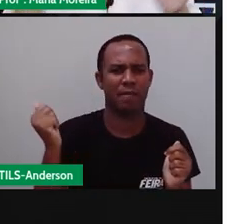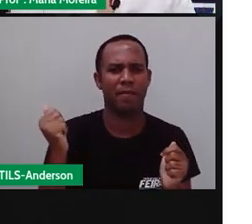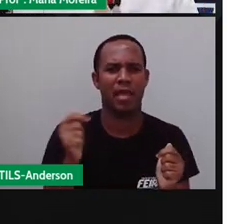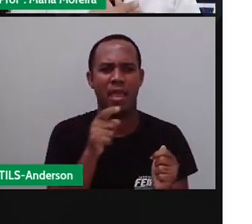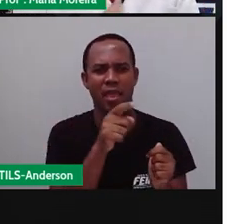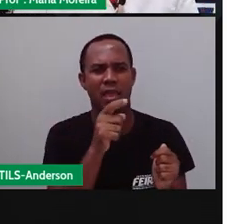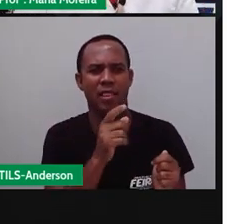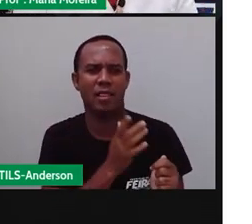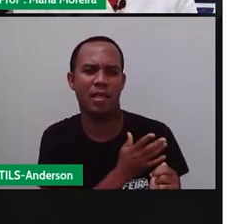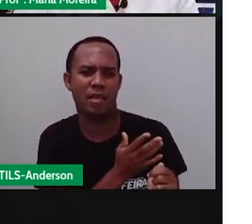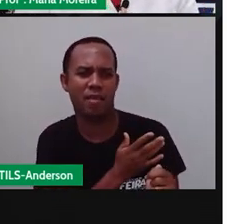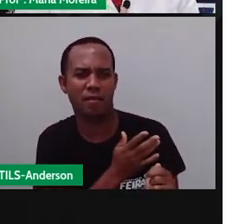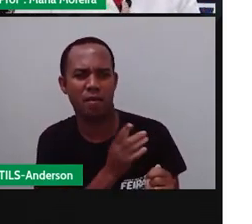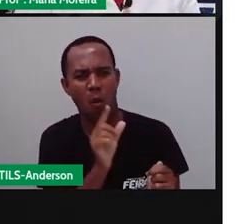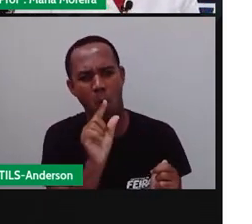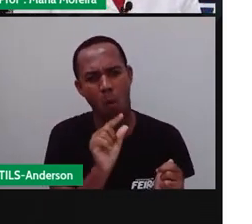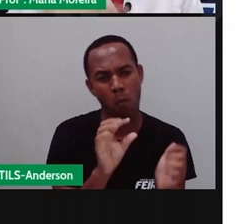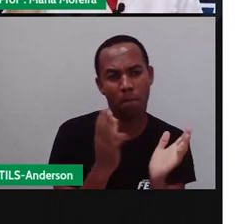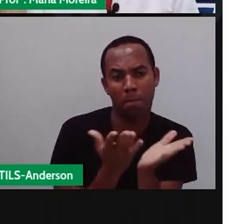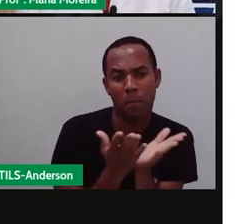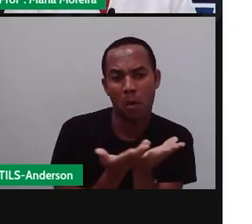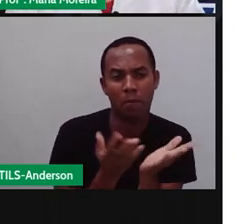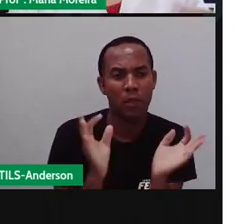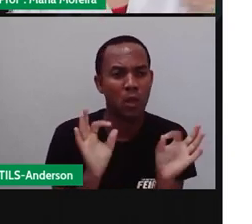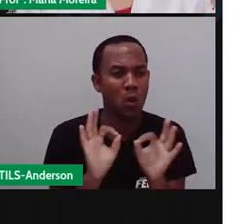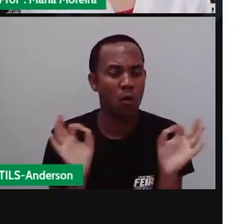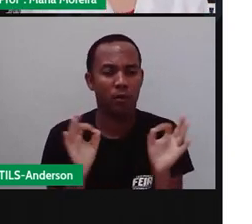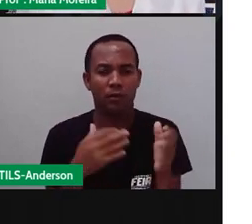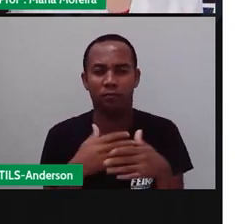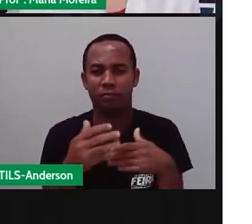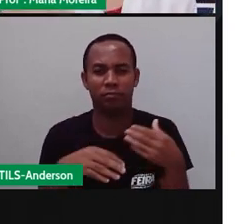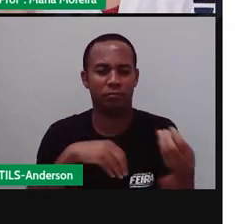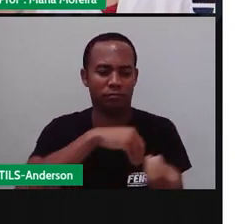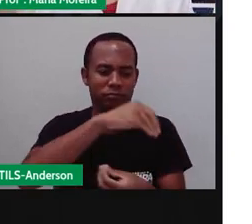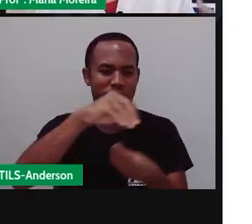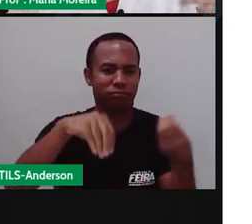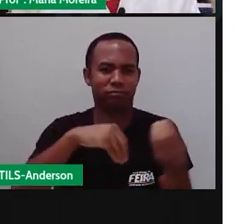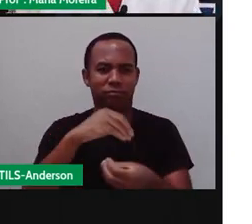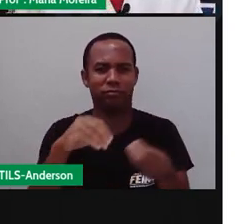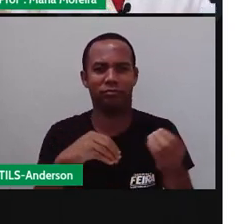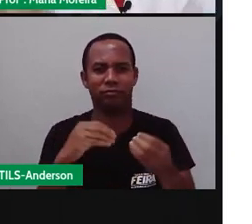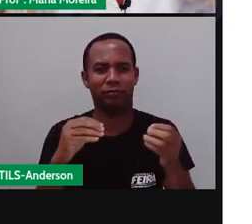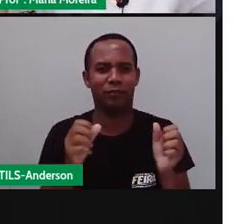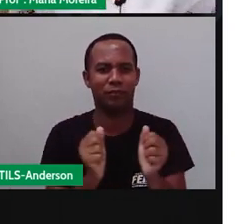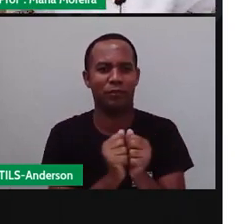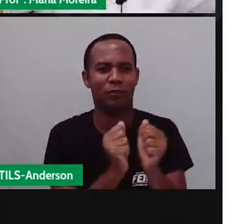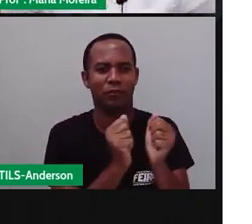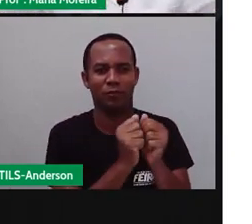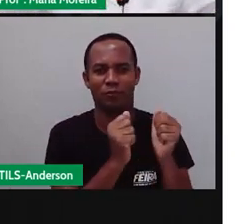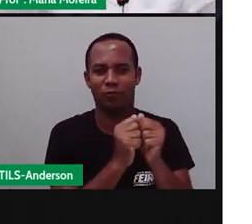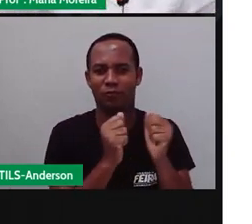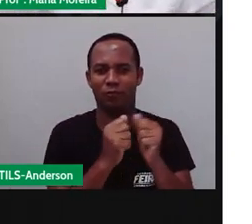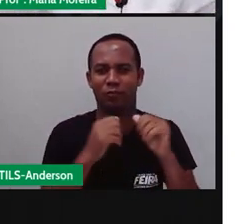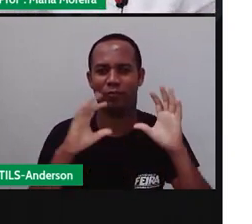Ricos ou pobres, né? E aí os pobres poderiam se misturar com os ricos, né? Com o alto